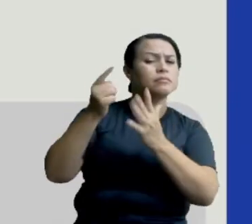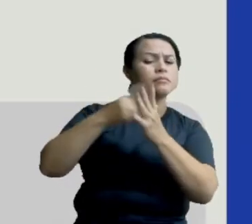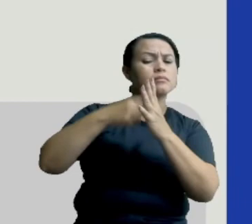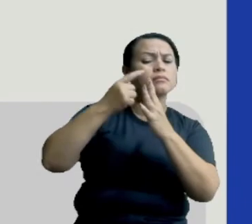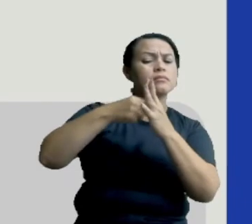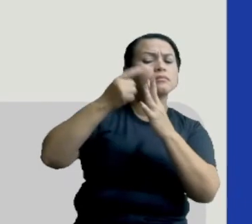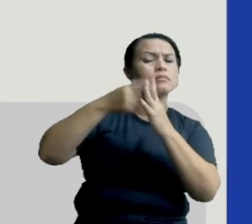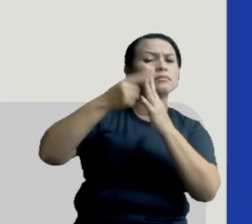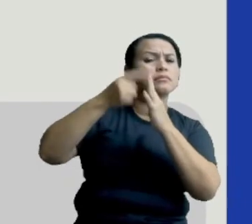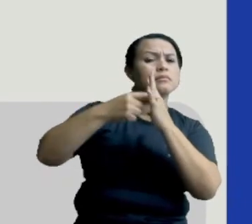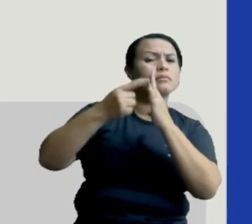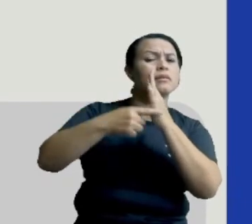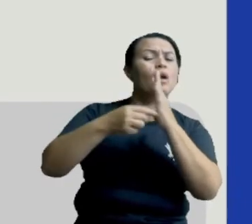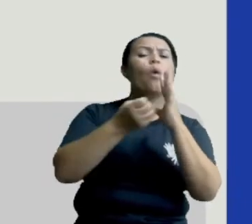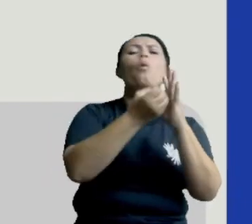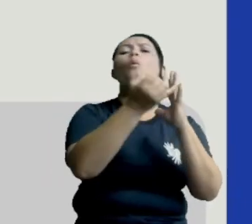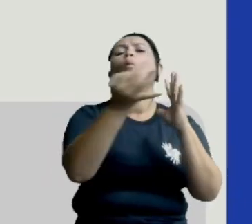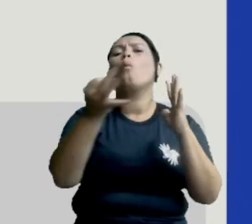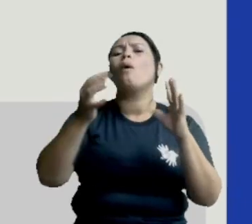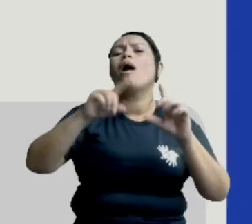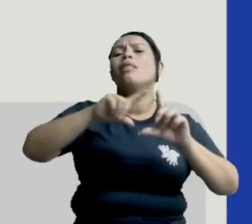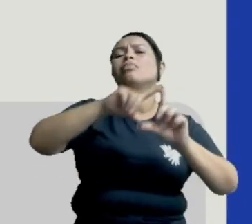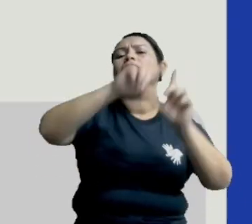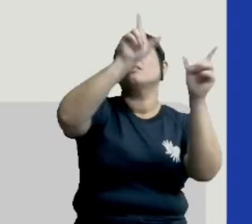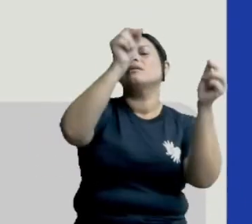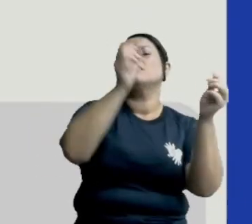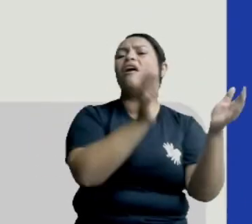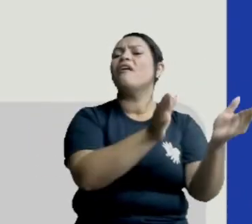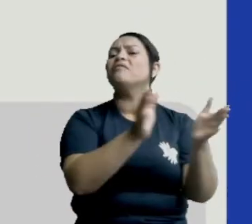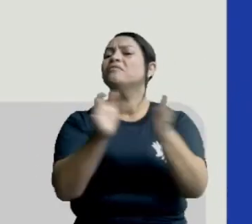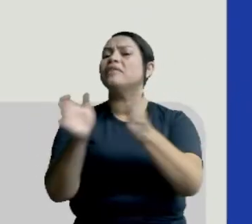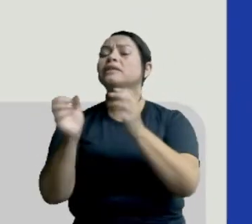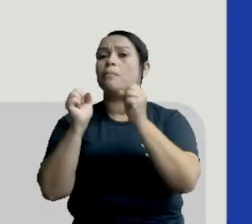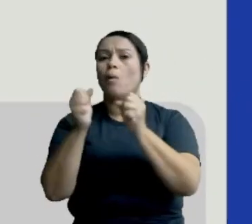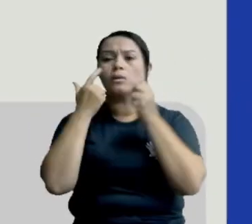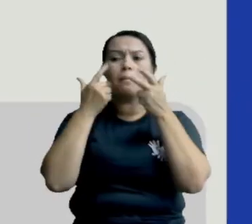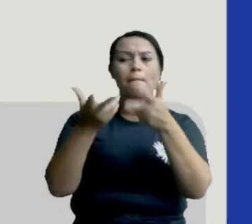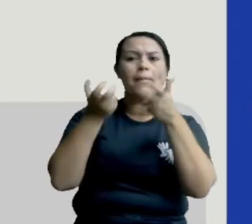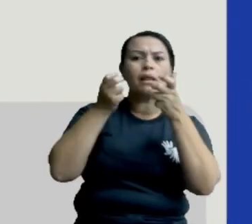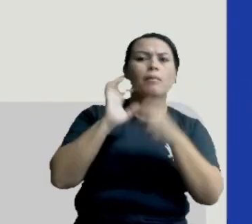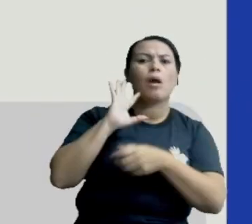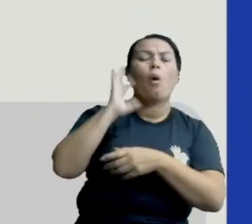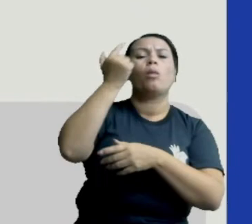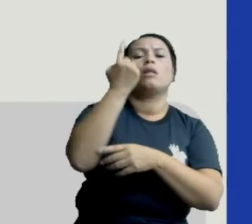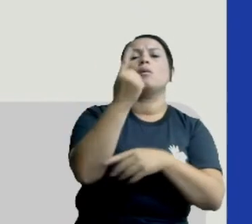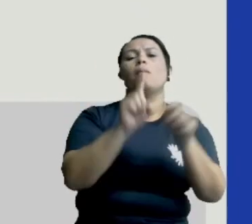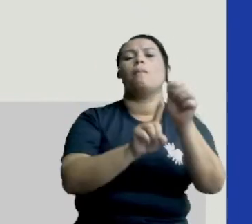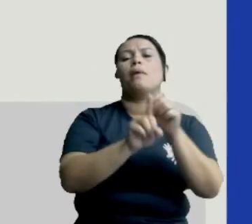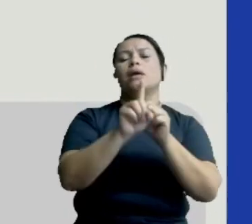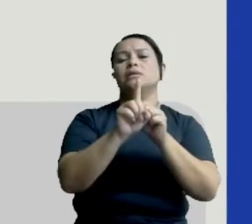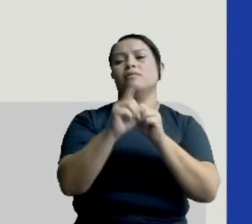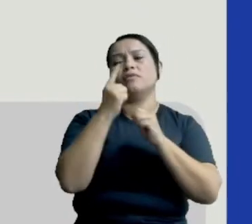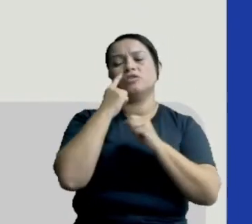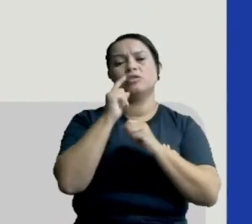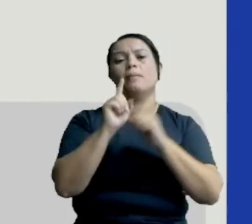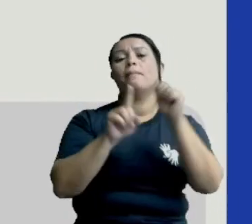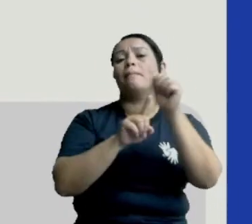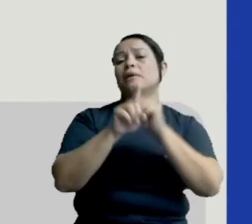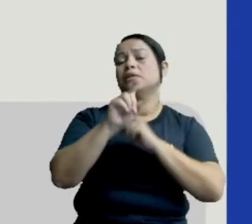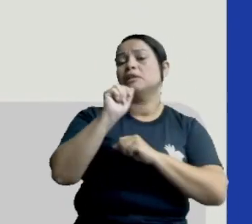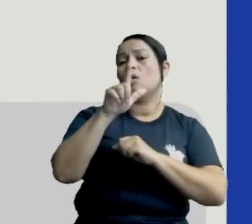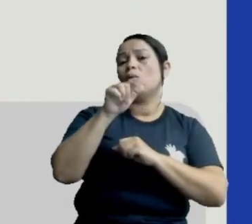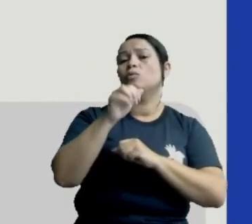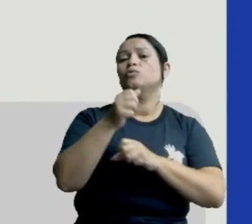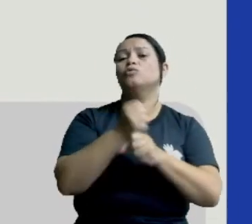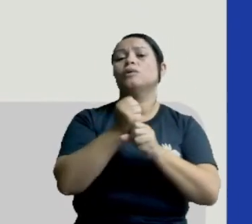quantas fases da lua a gente pode perceber que acontece em um mês? Então, aqui eu tenho um mês, o mês de agosto de